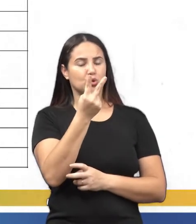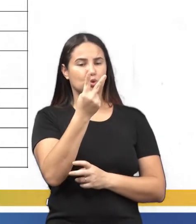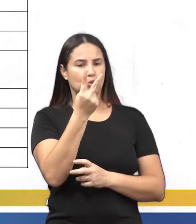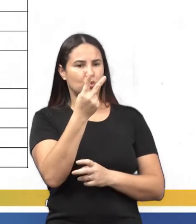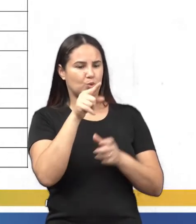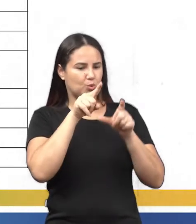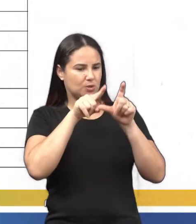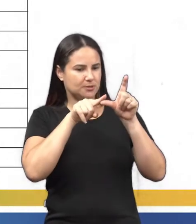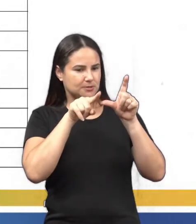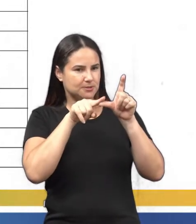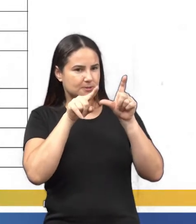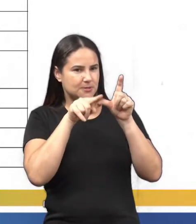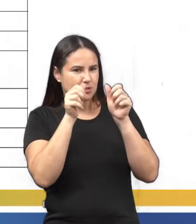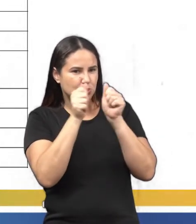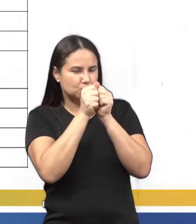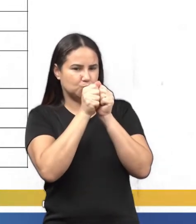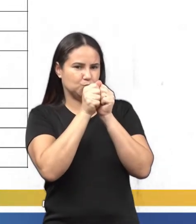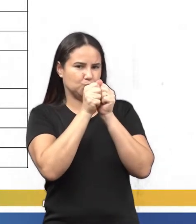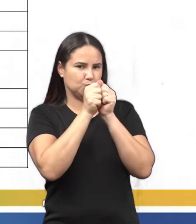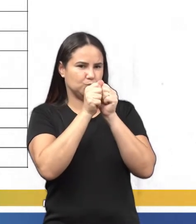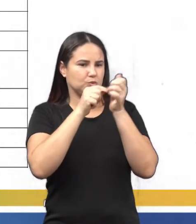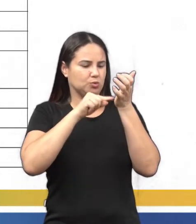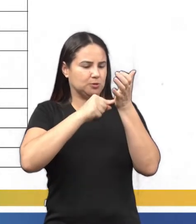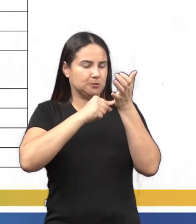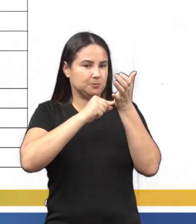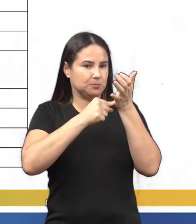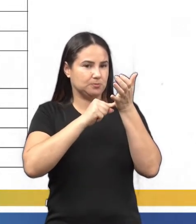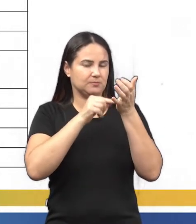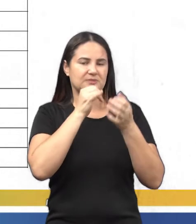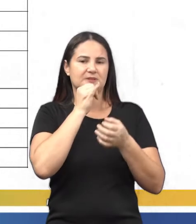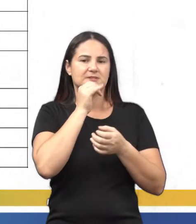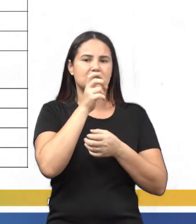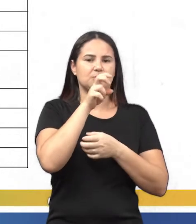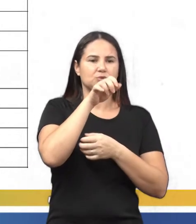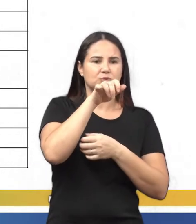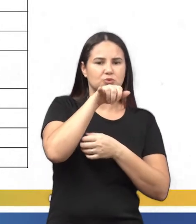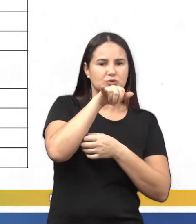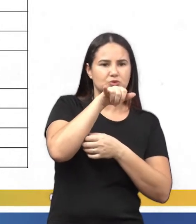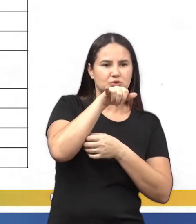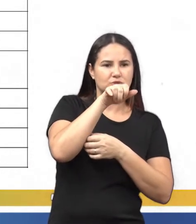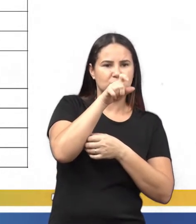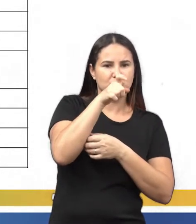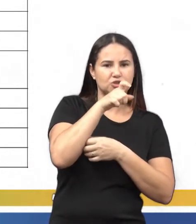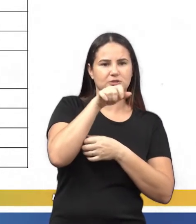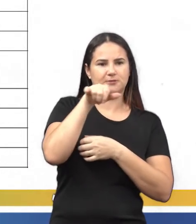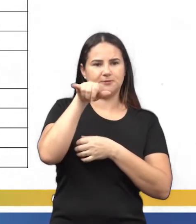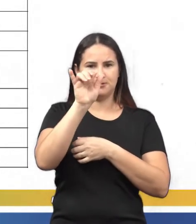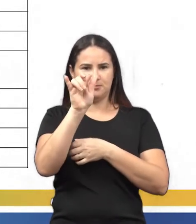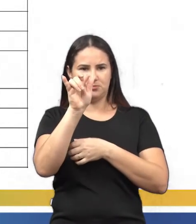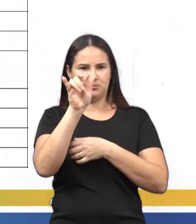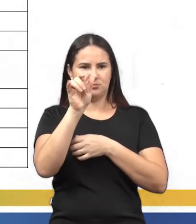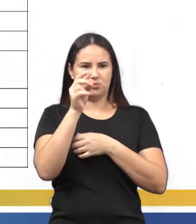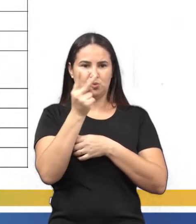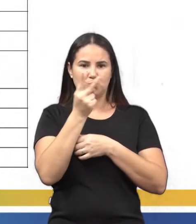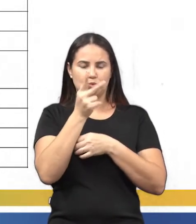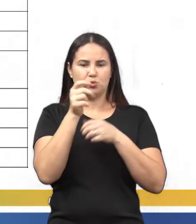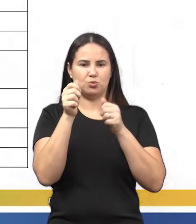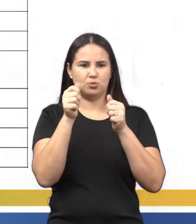dizer que você, no meio deles, há uma multiplicação. Não se esqueçam, a vê muito isso. Quando dois números